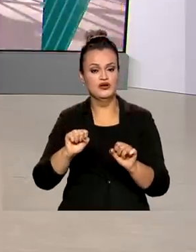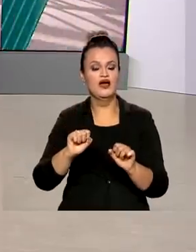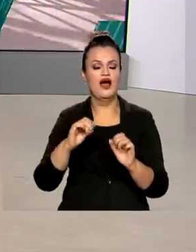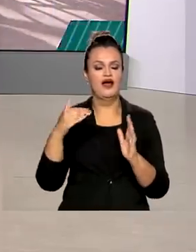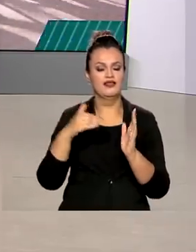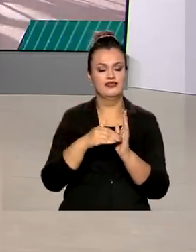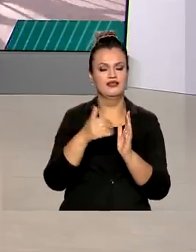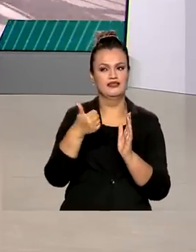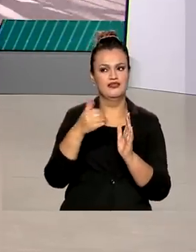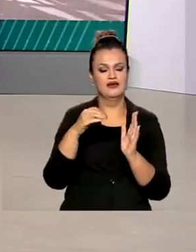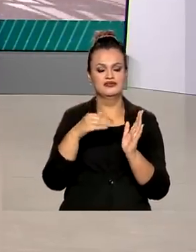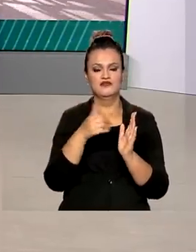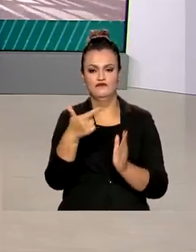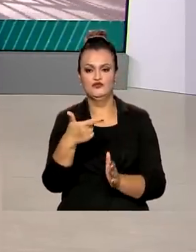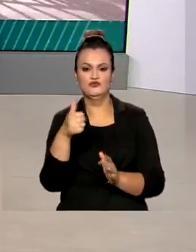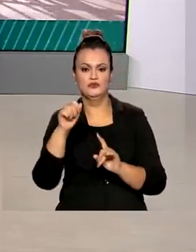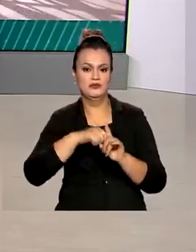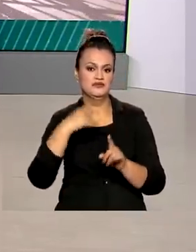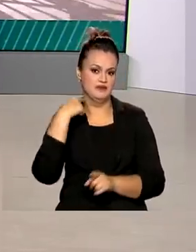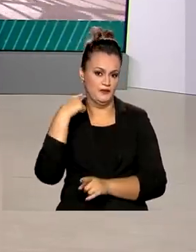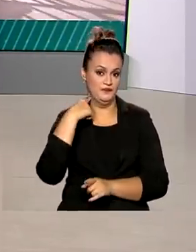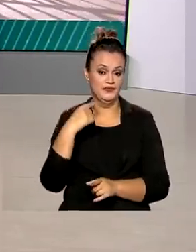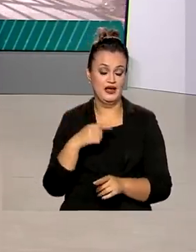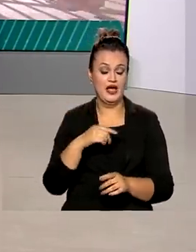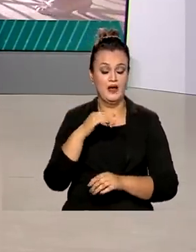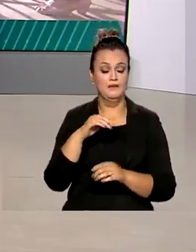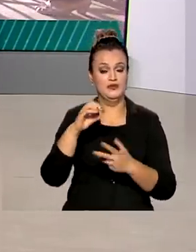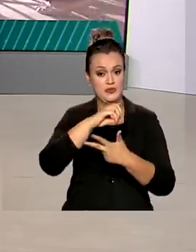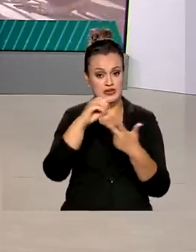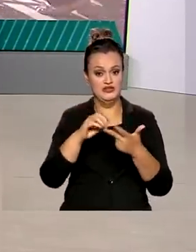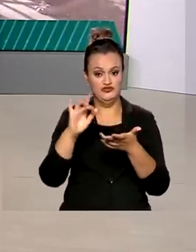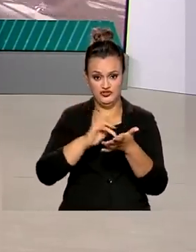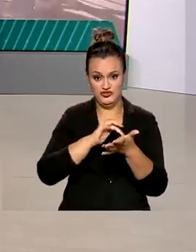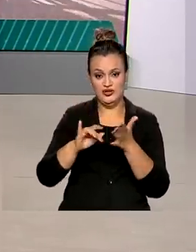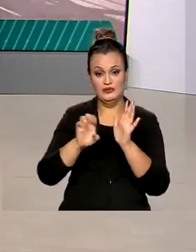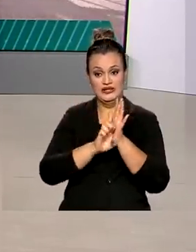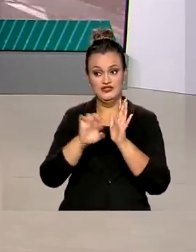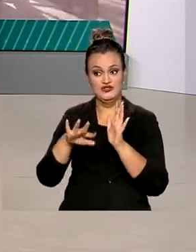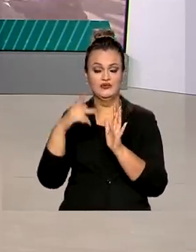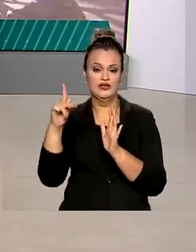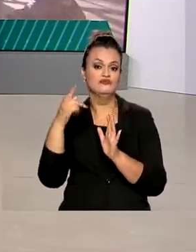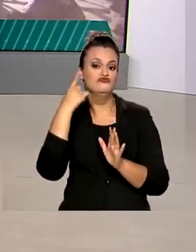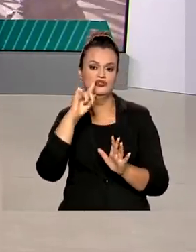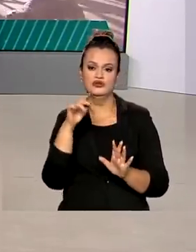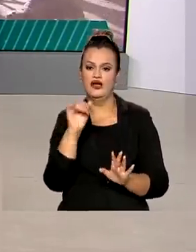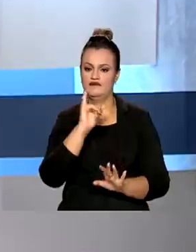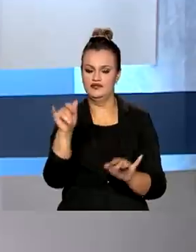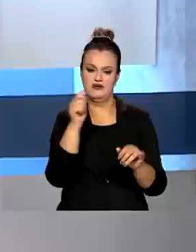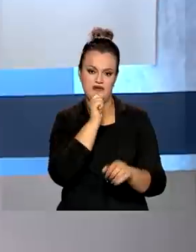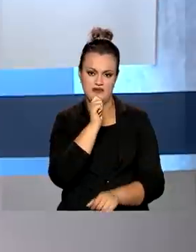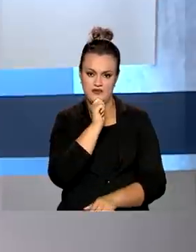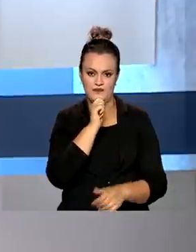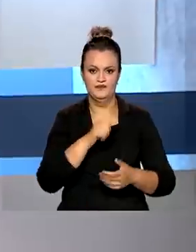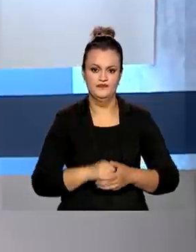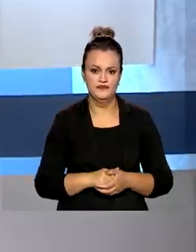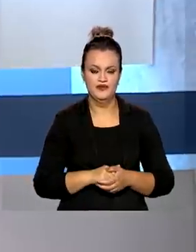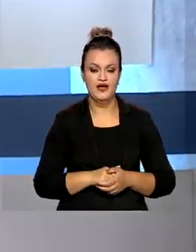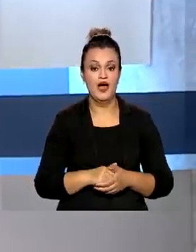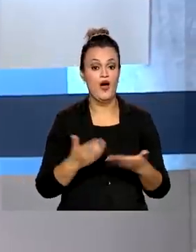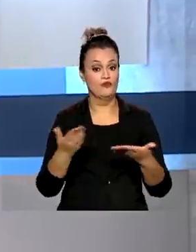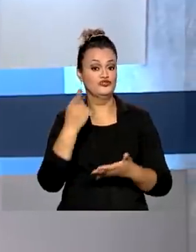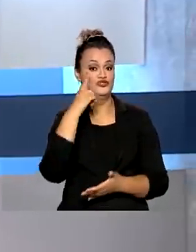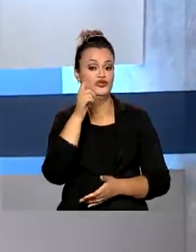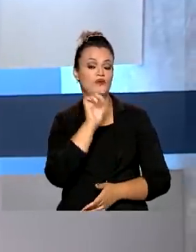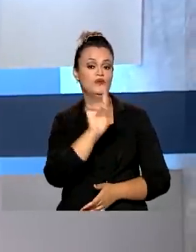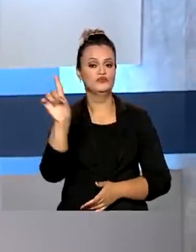os dias 10 e 21 de maio. Já o Enem Digital terá um edital próprio e, por isso, não teve as datas divulgadas. E hoje termina o